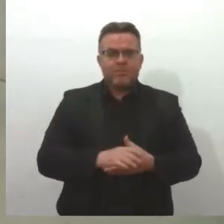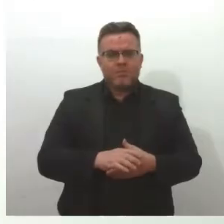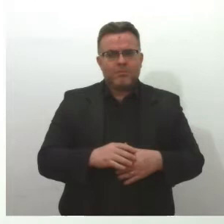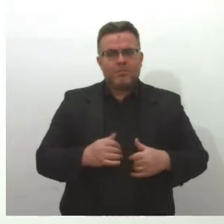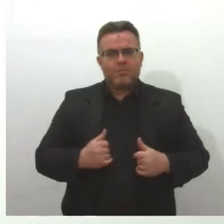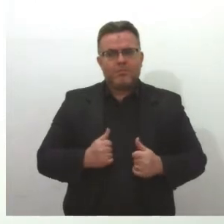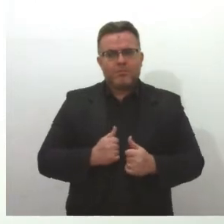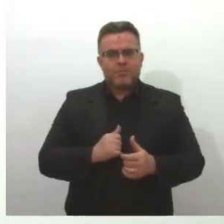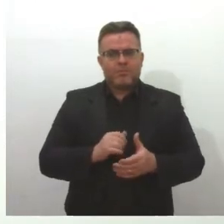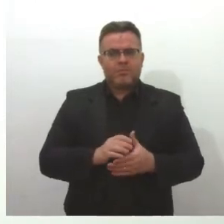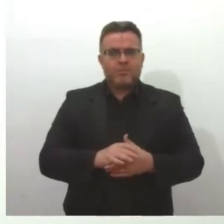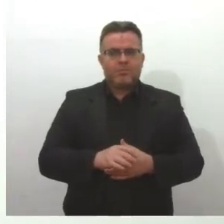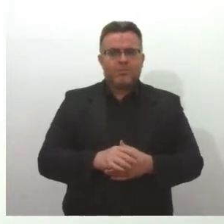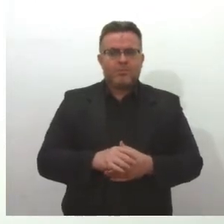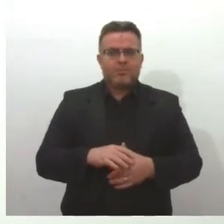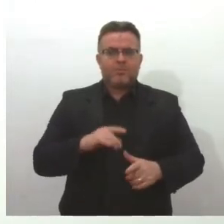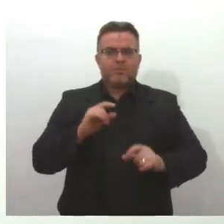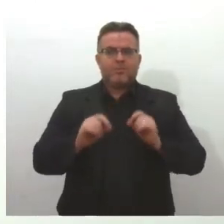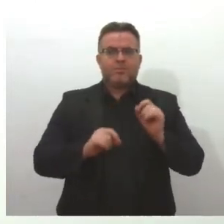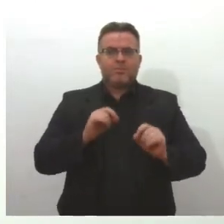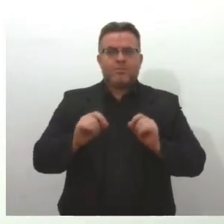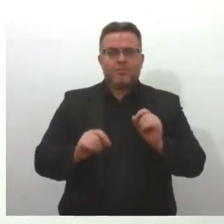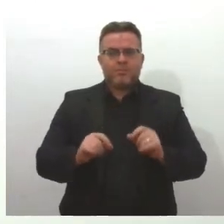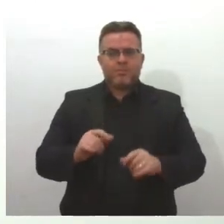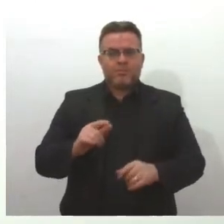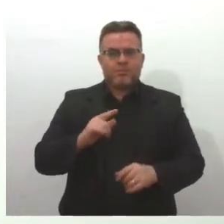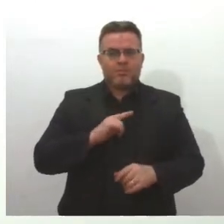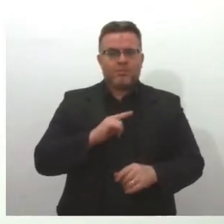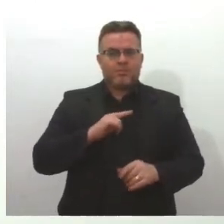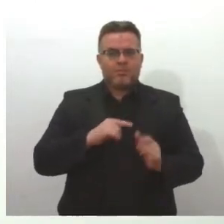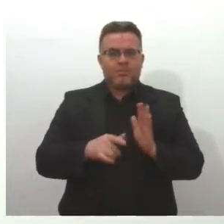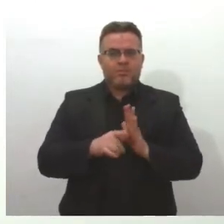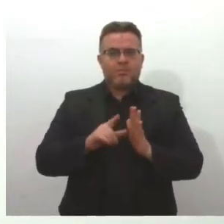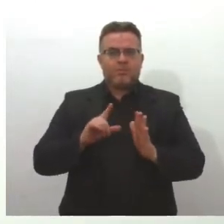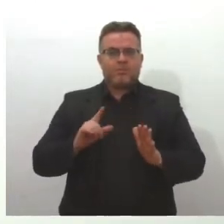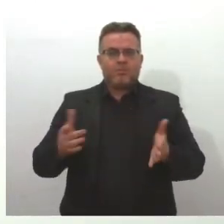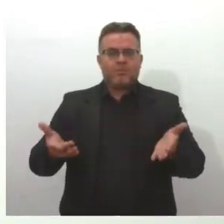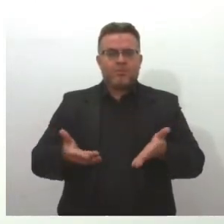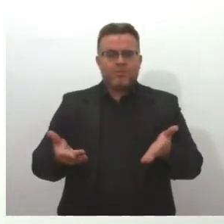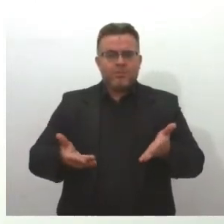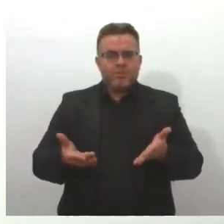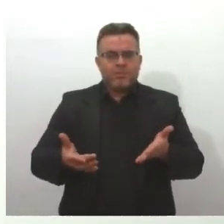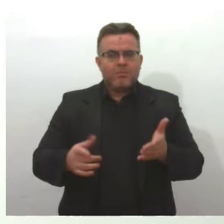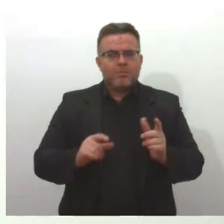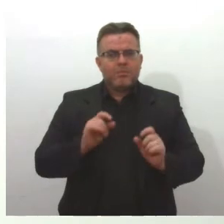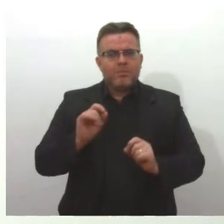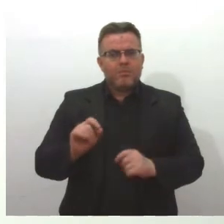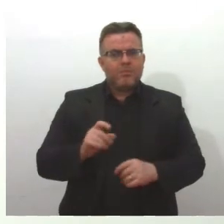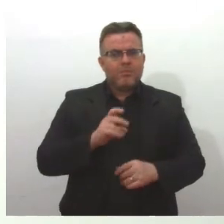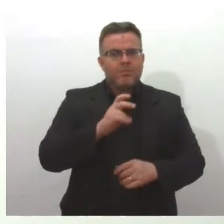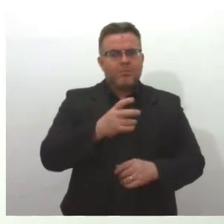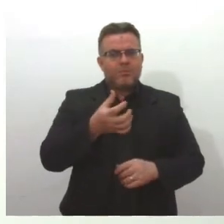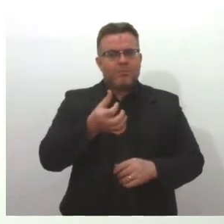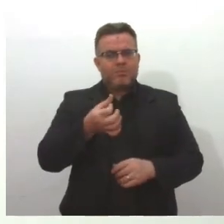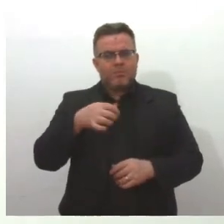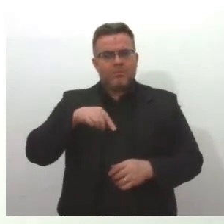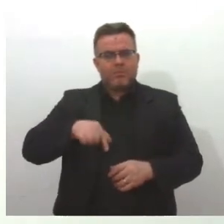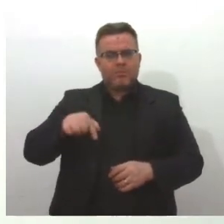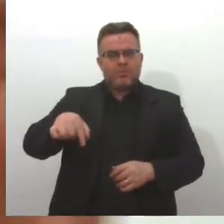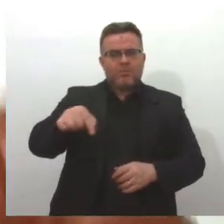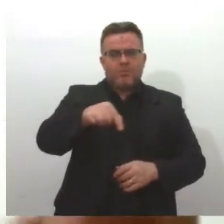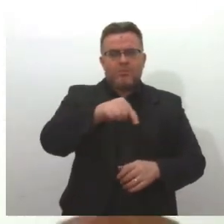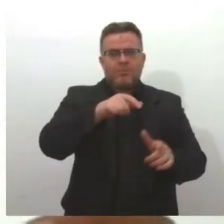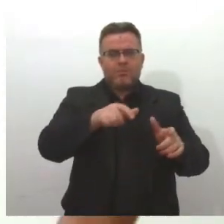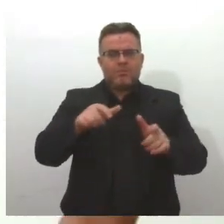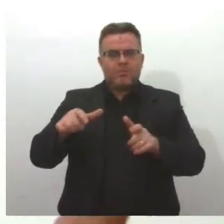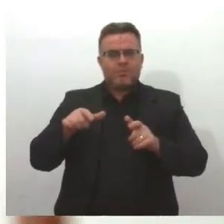existe, como eu falei, nós estamos hoje já com 56 postos de atendimento no Estado.